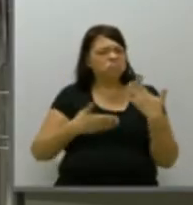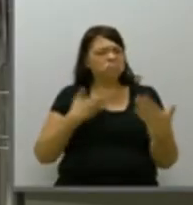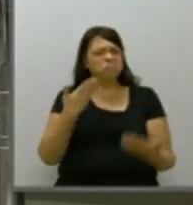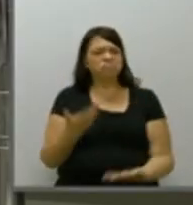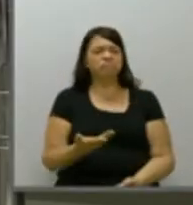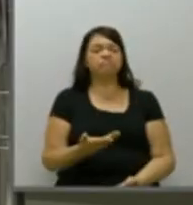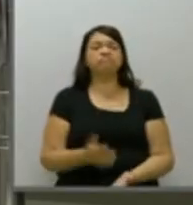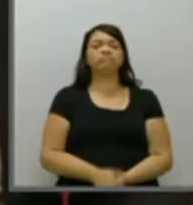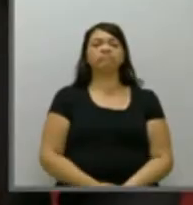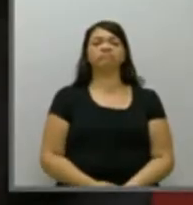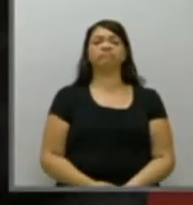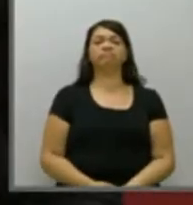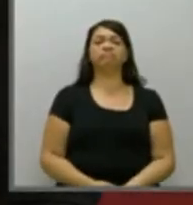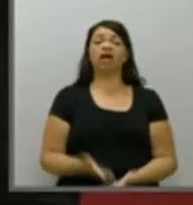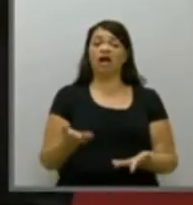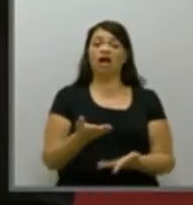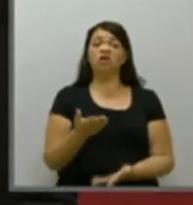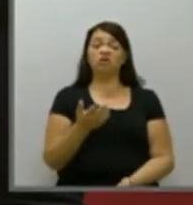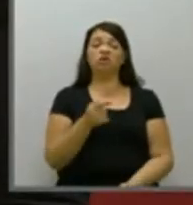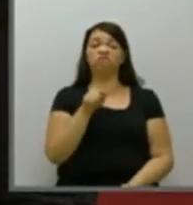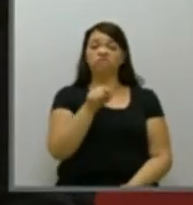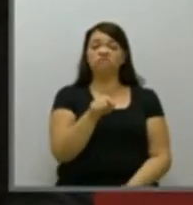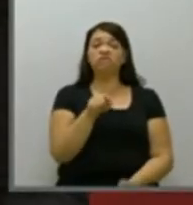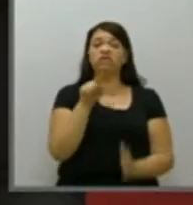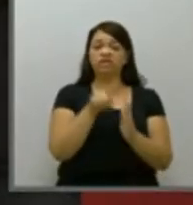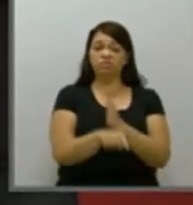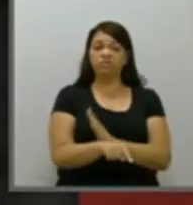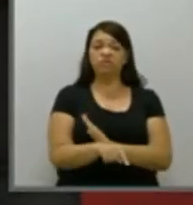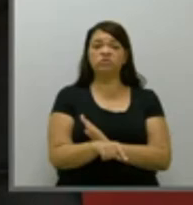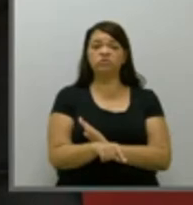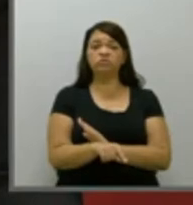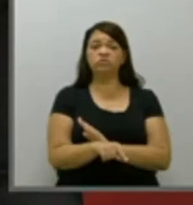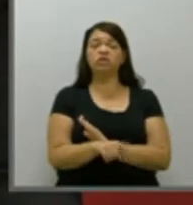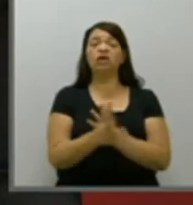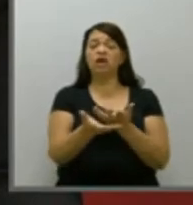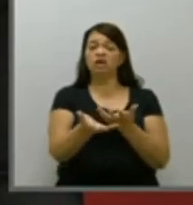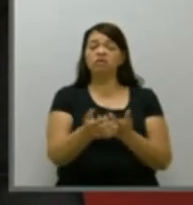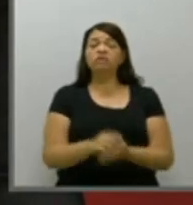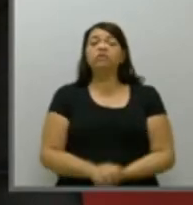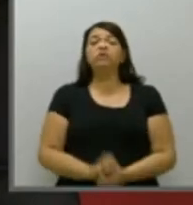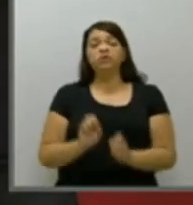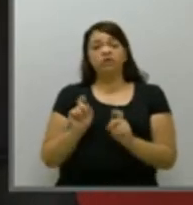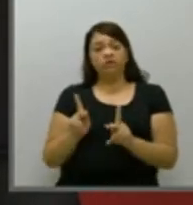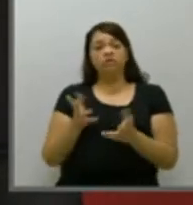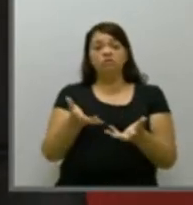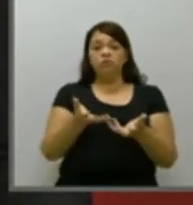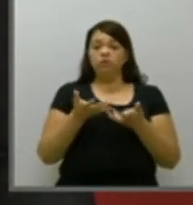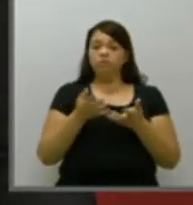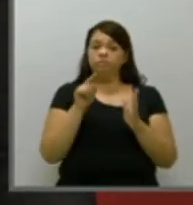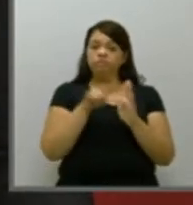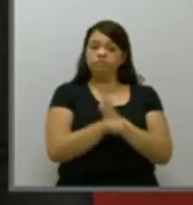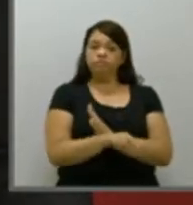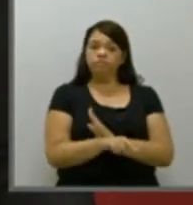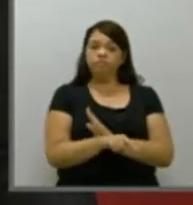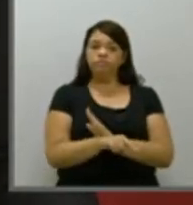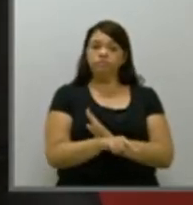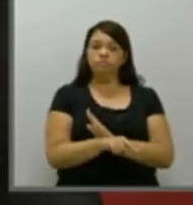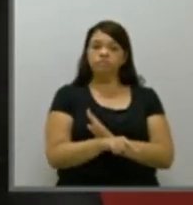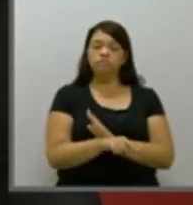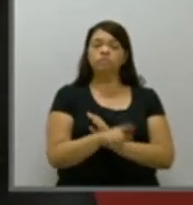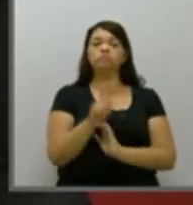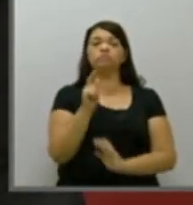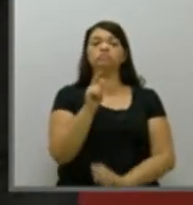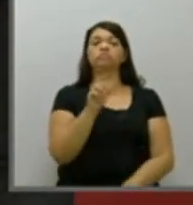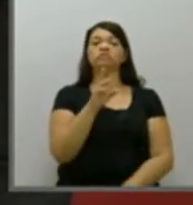escolhe a quem perguntar. Sim, gostaria de perguntar para o candidato Sadal.